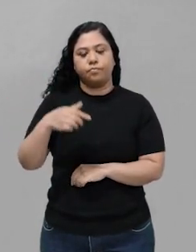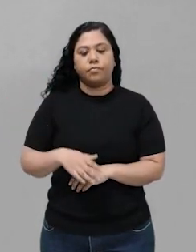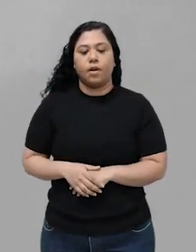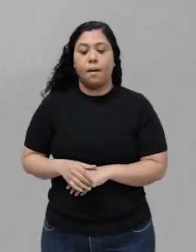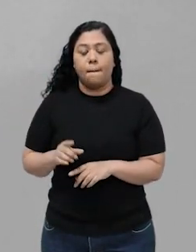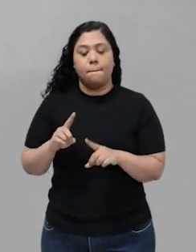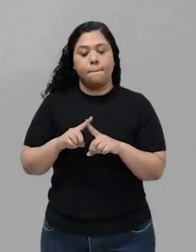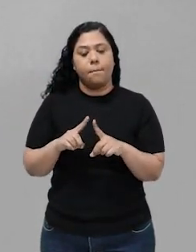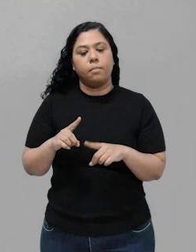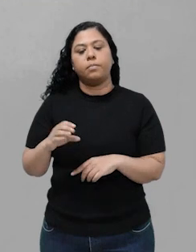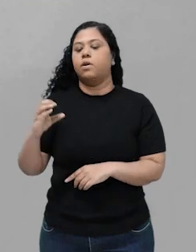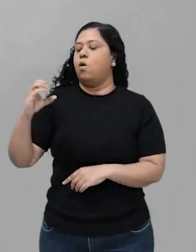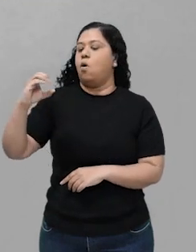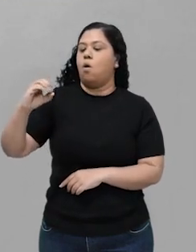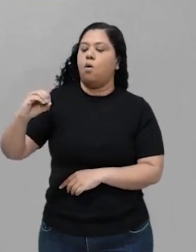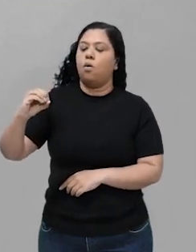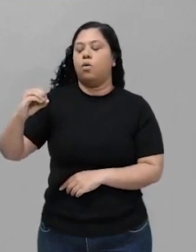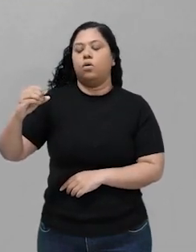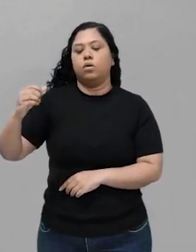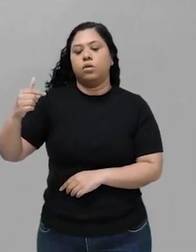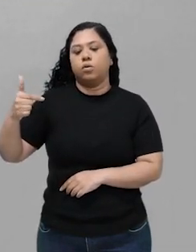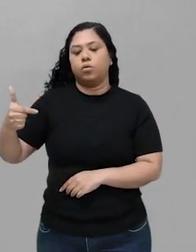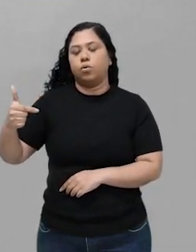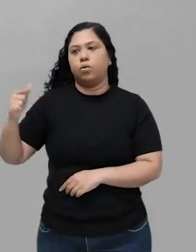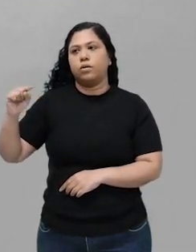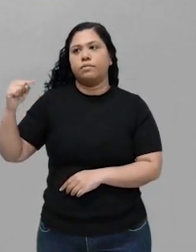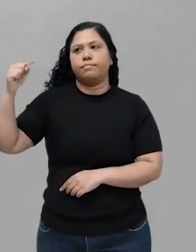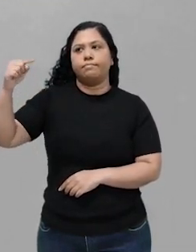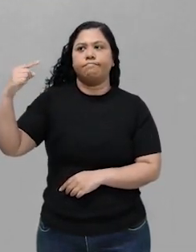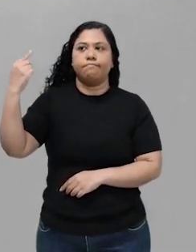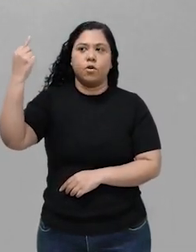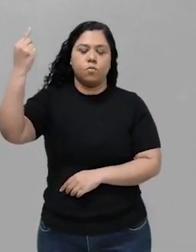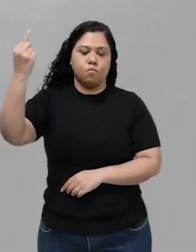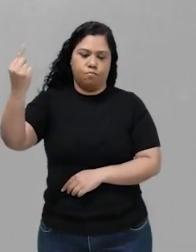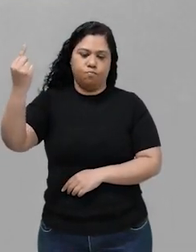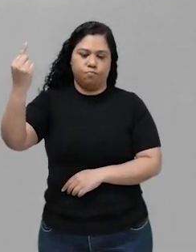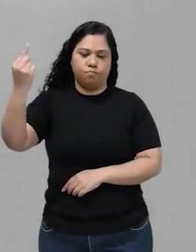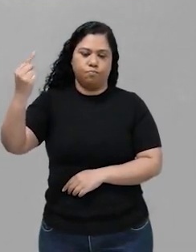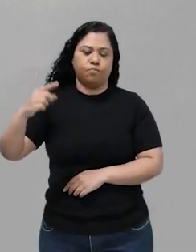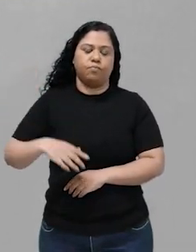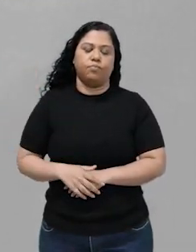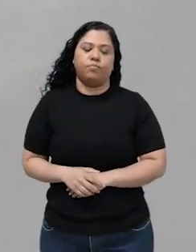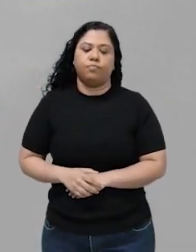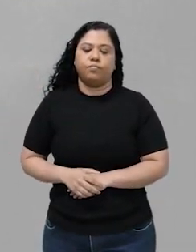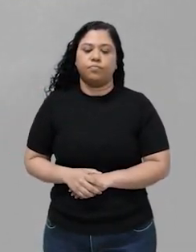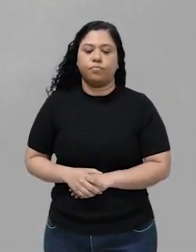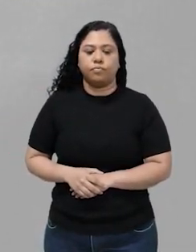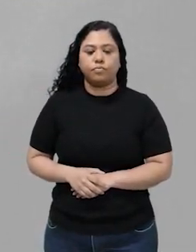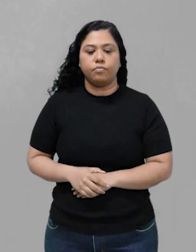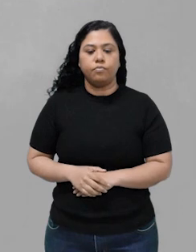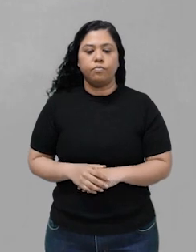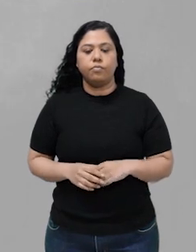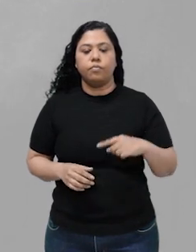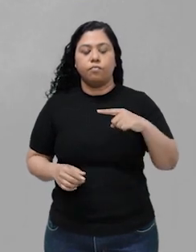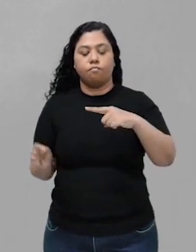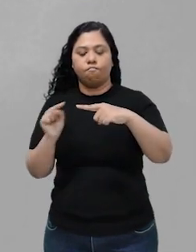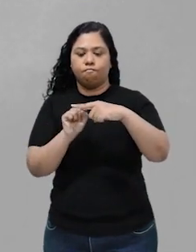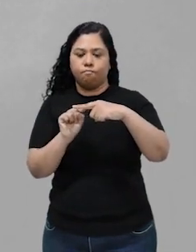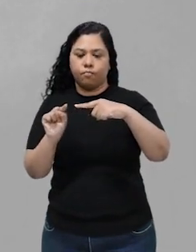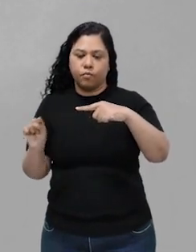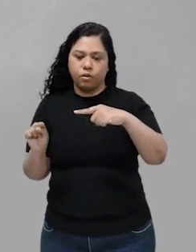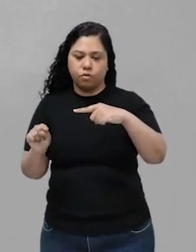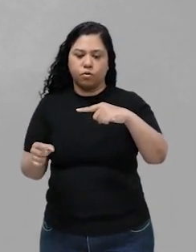Para o O2, ele fica elevado a 1, porque o coeficiente do O2 é 1. Sobre